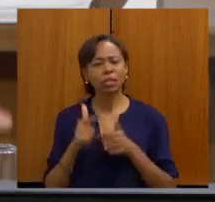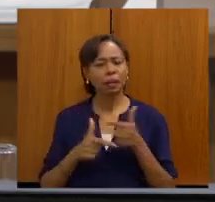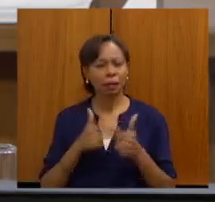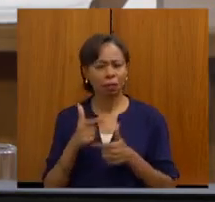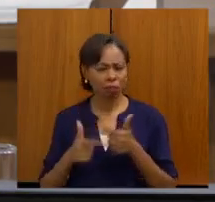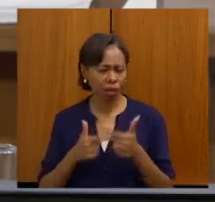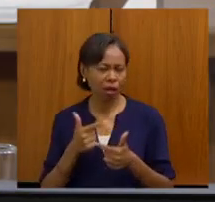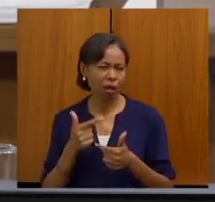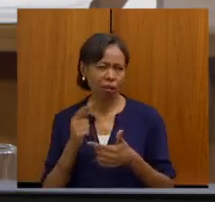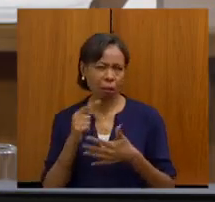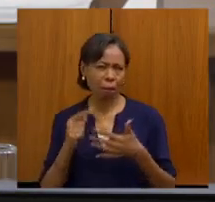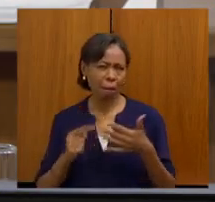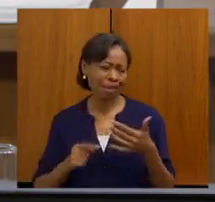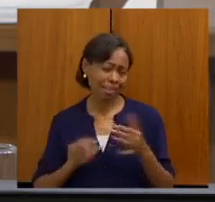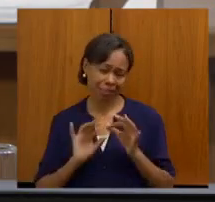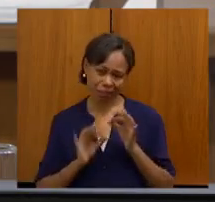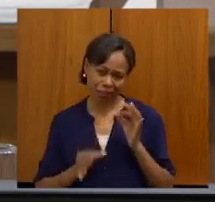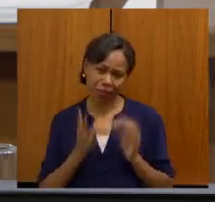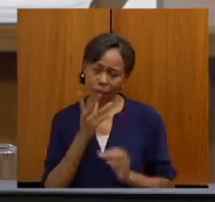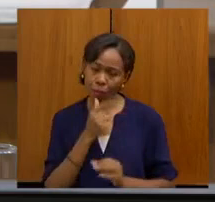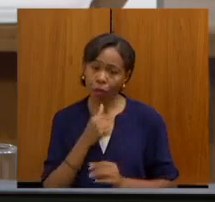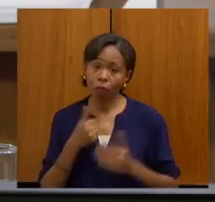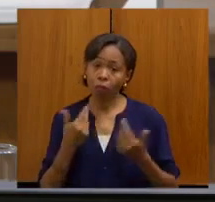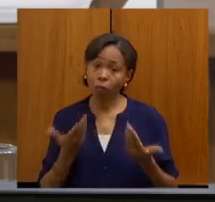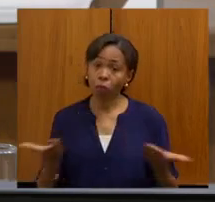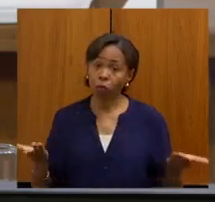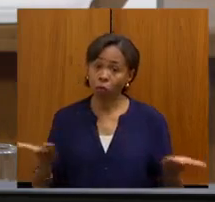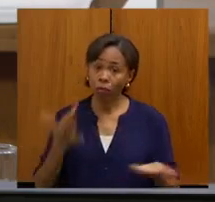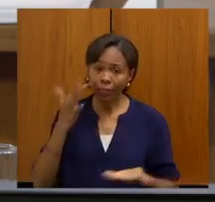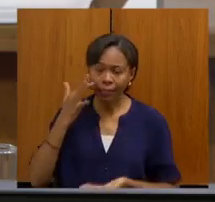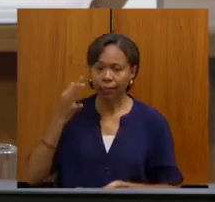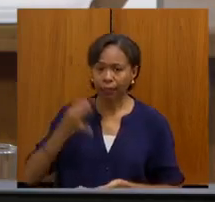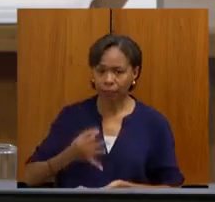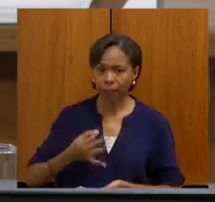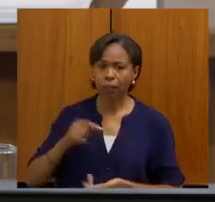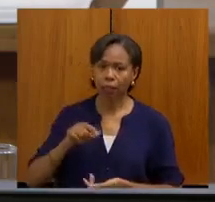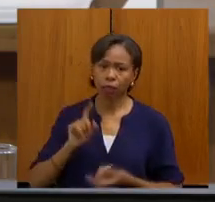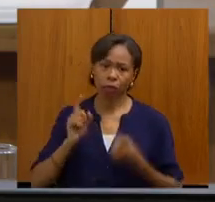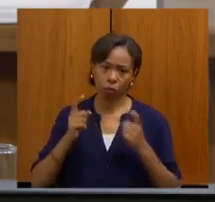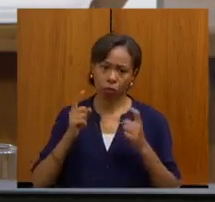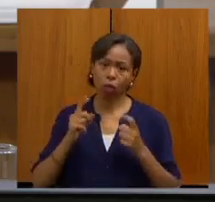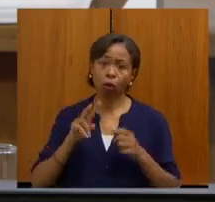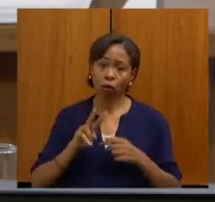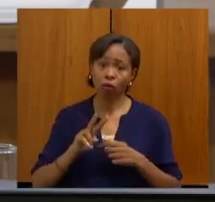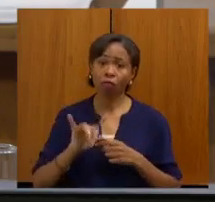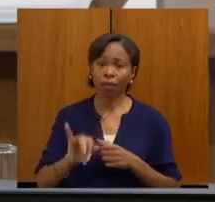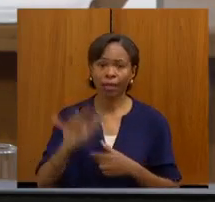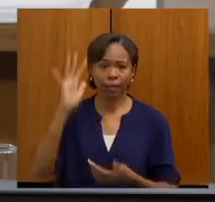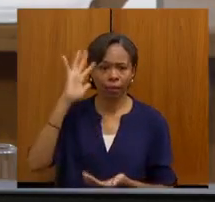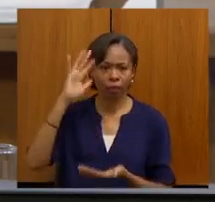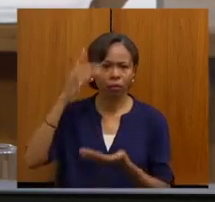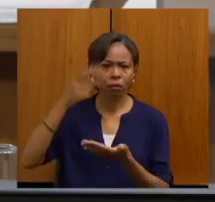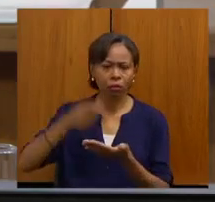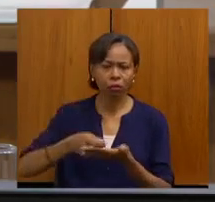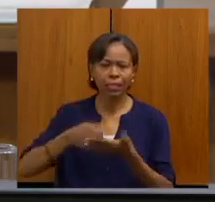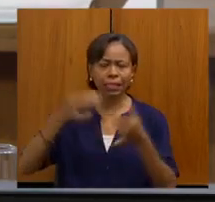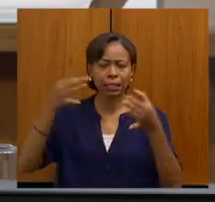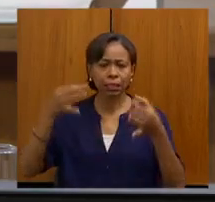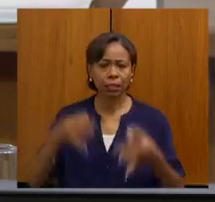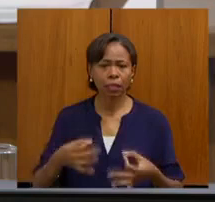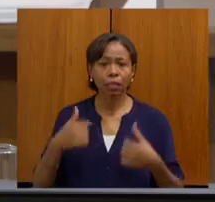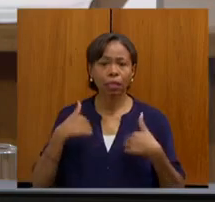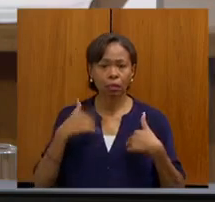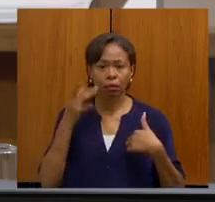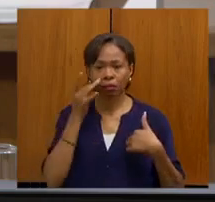eu vou ficar aqui um tempão, tomar um tempo. Então, a certeza hoje de que essa reunião vai trazer ações efetivas, porque eu dou aqui o meu